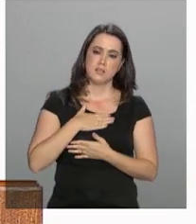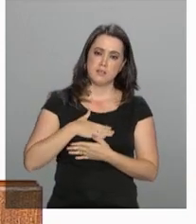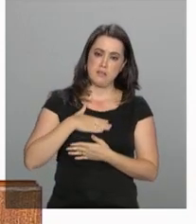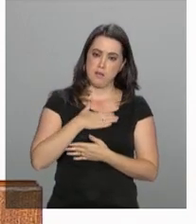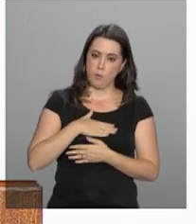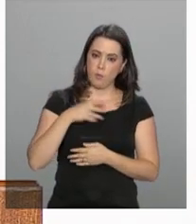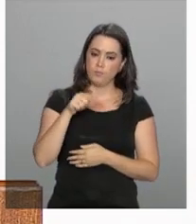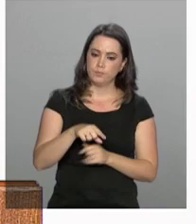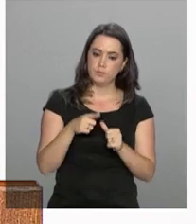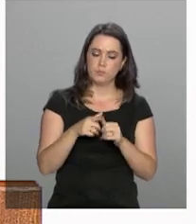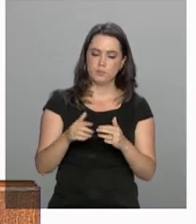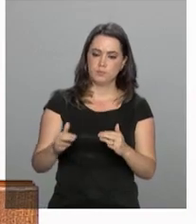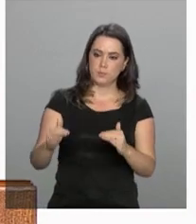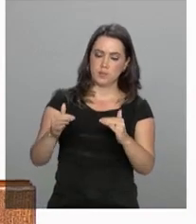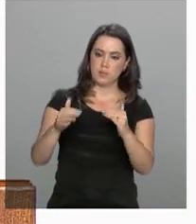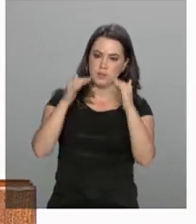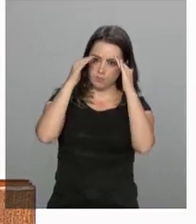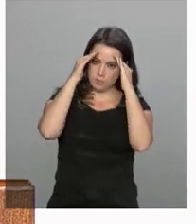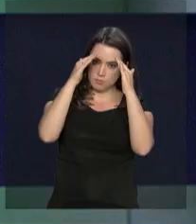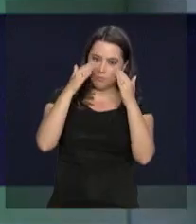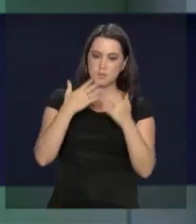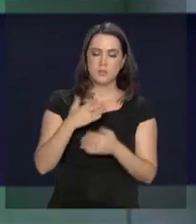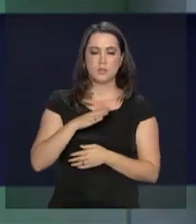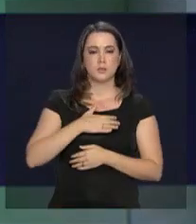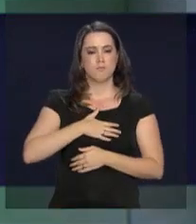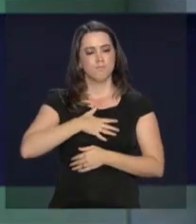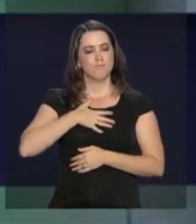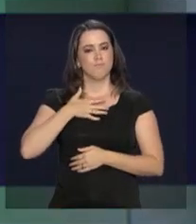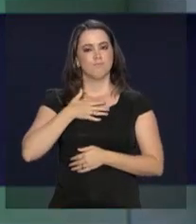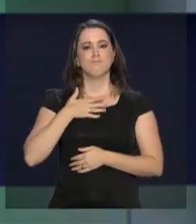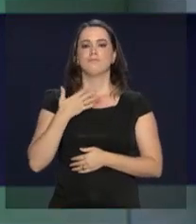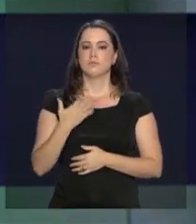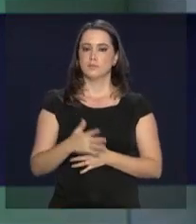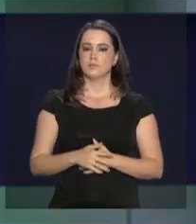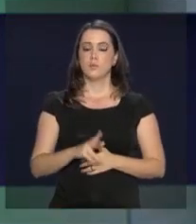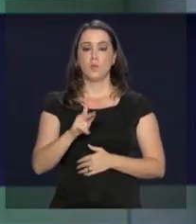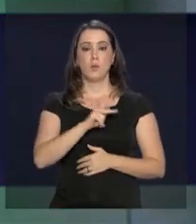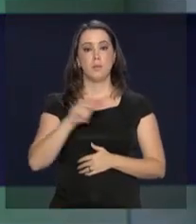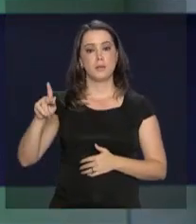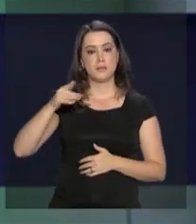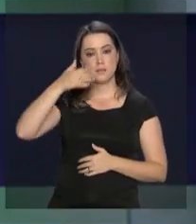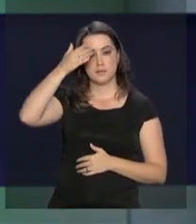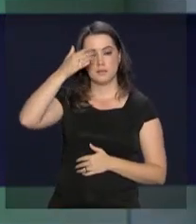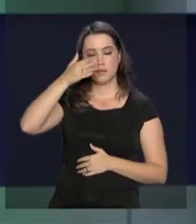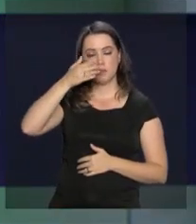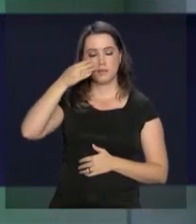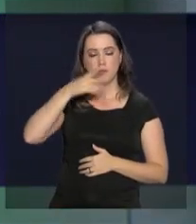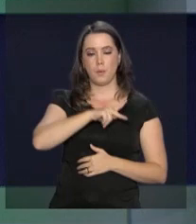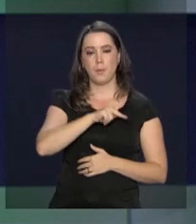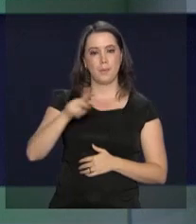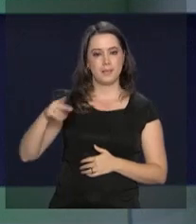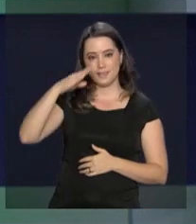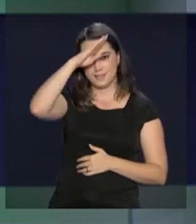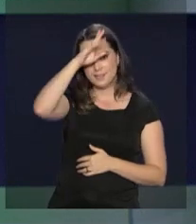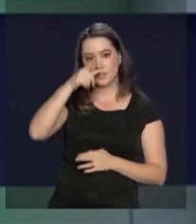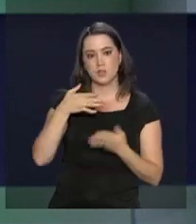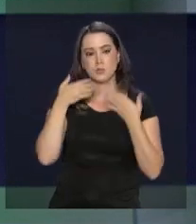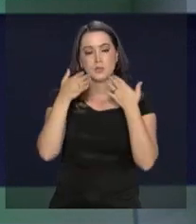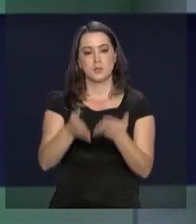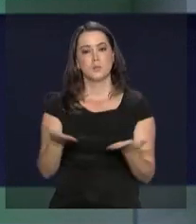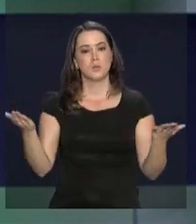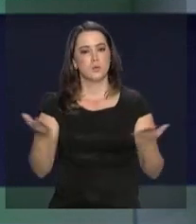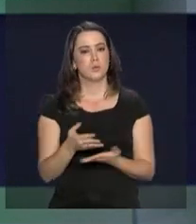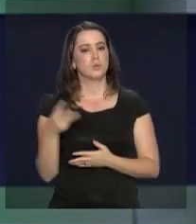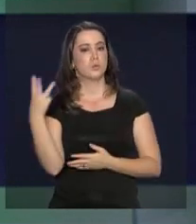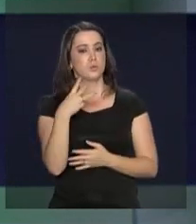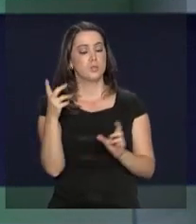esta homenagem. O presidente eleito, Jair Bolsonaro, participou hoje da inauguração do